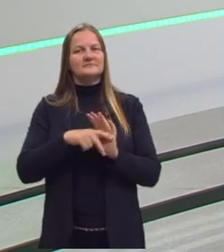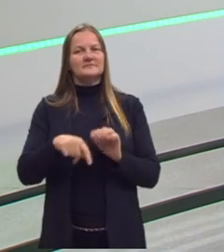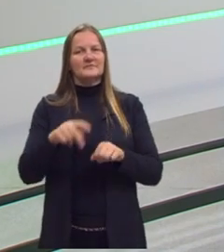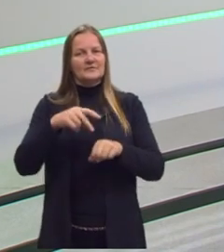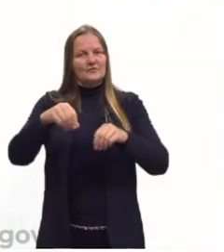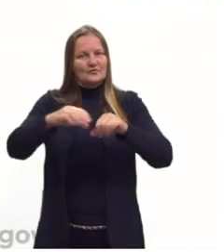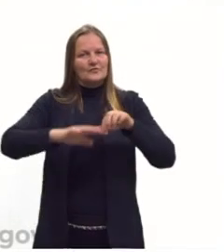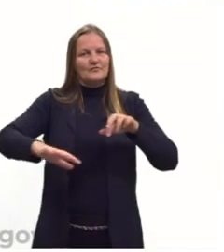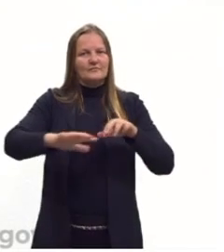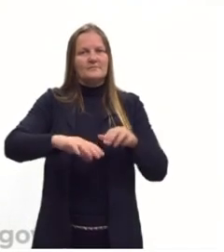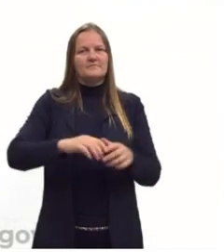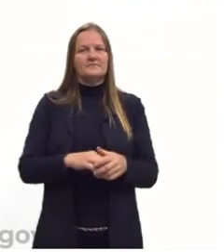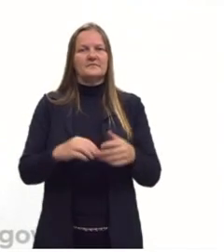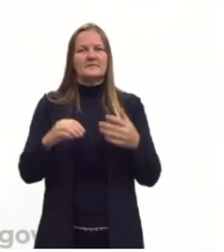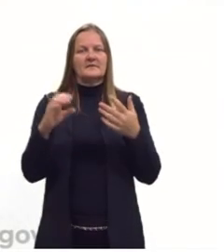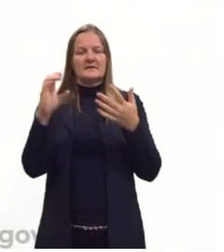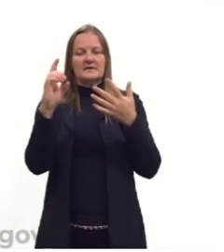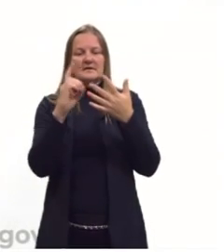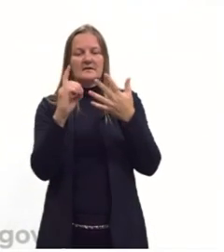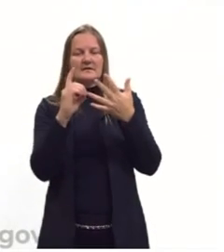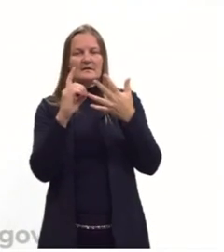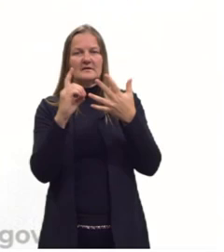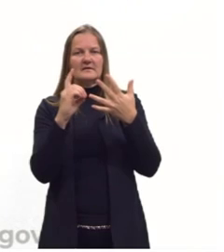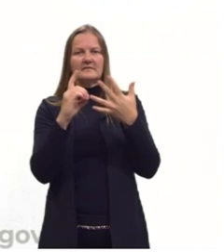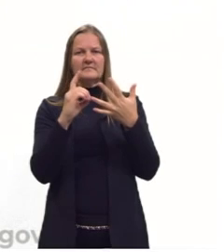nosso território. Alternativa D.